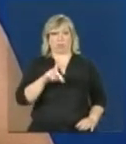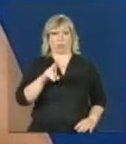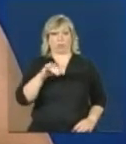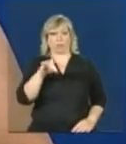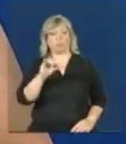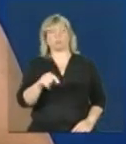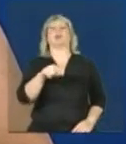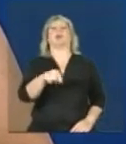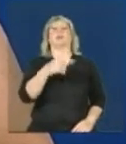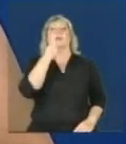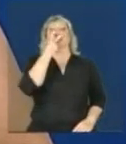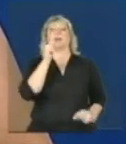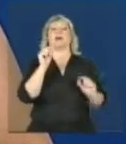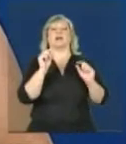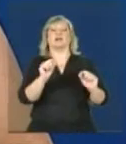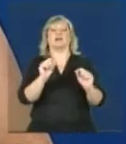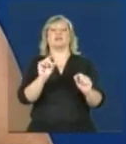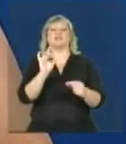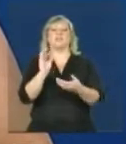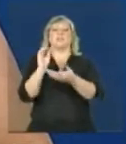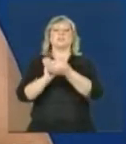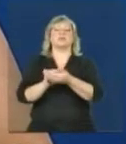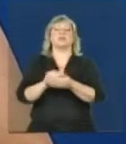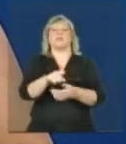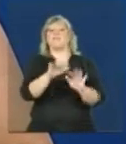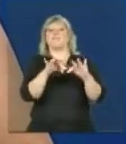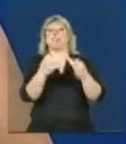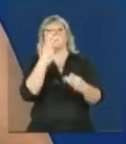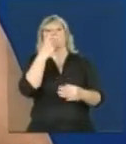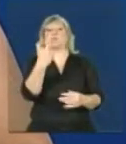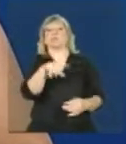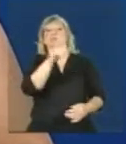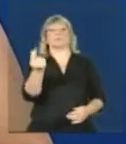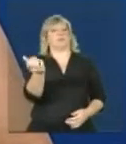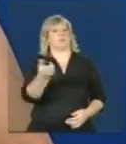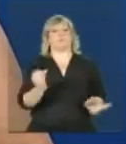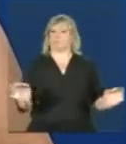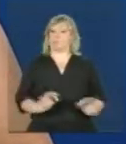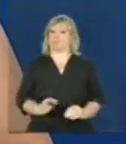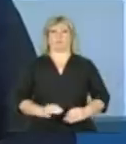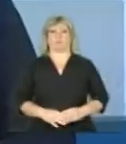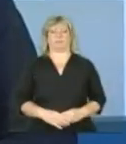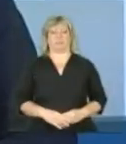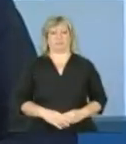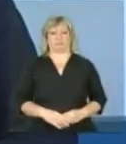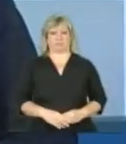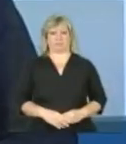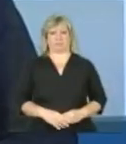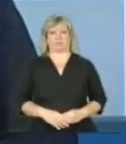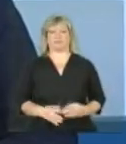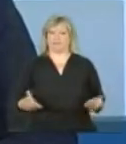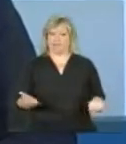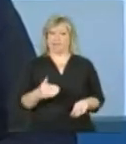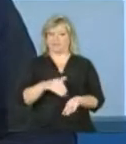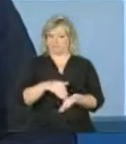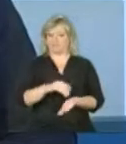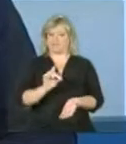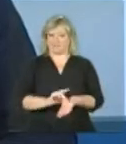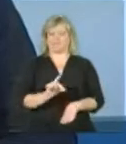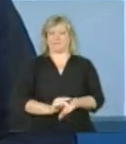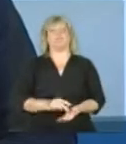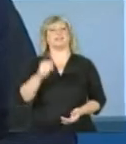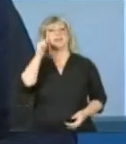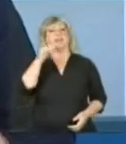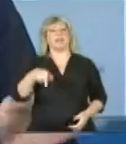é como se ele estivesse relacionado a uma família que não existe mais para o cadastro único. Realmente a última, tá? A Fernanda